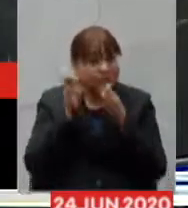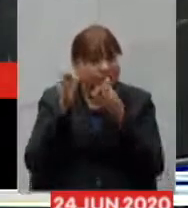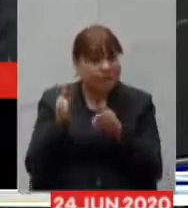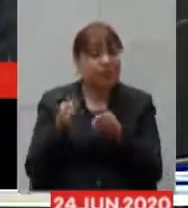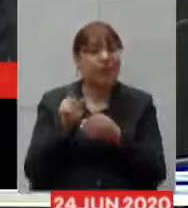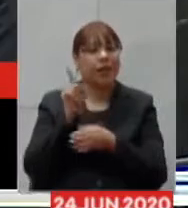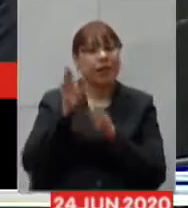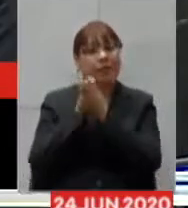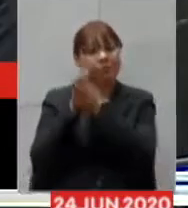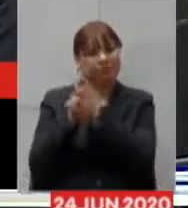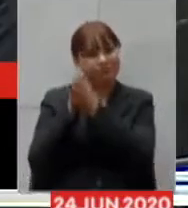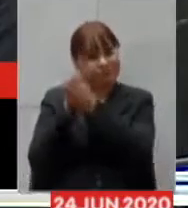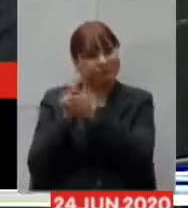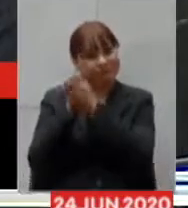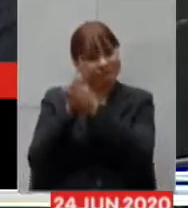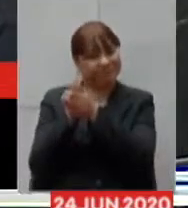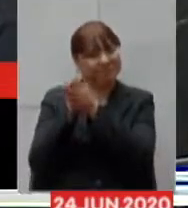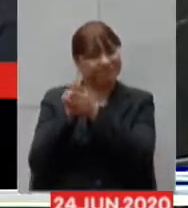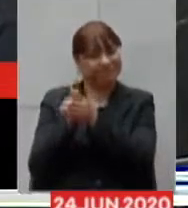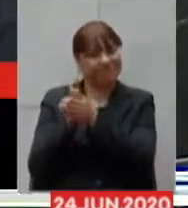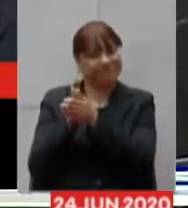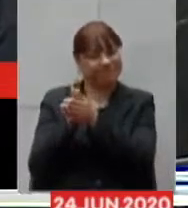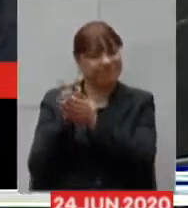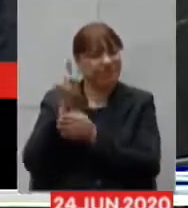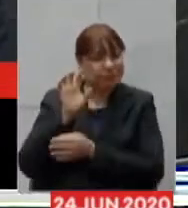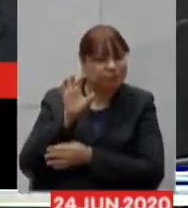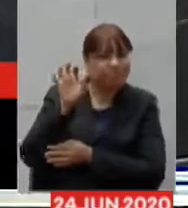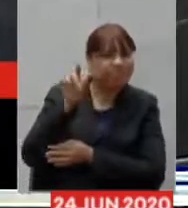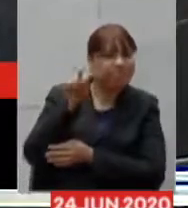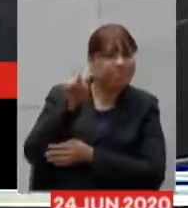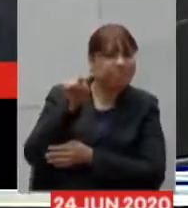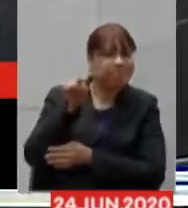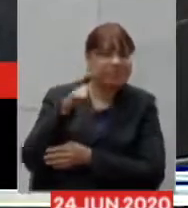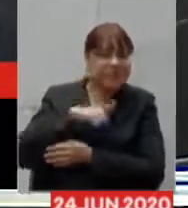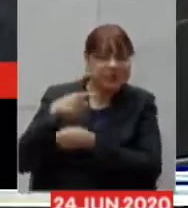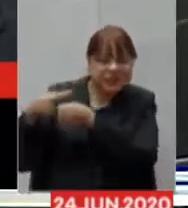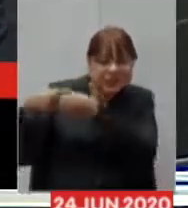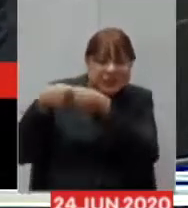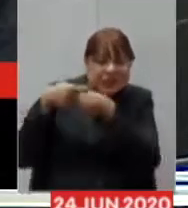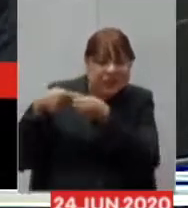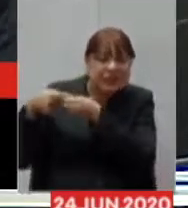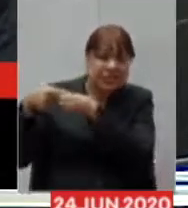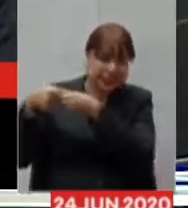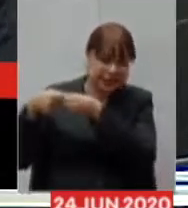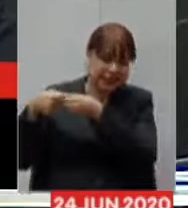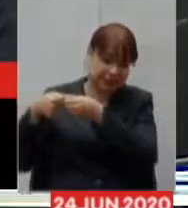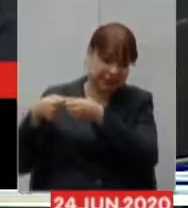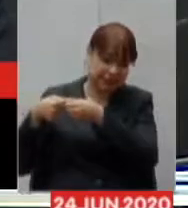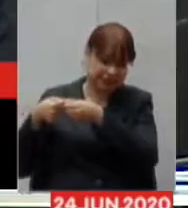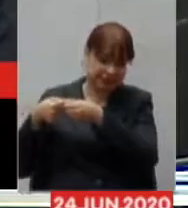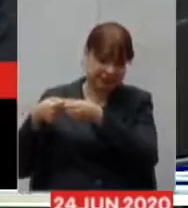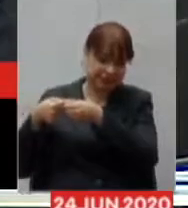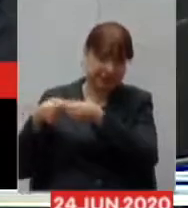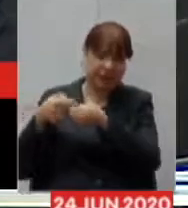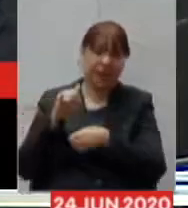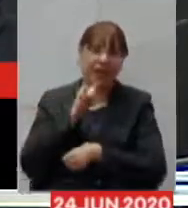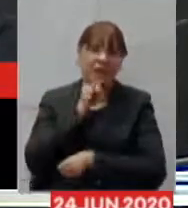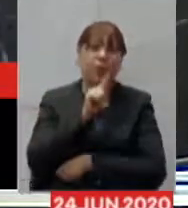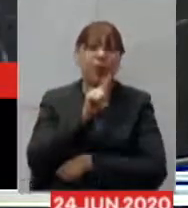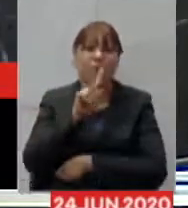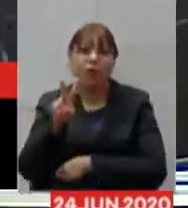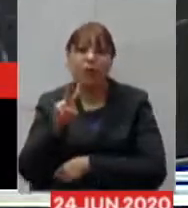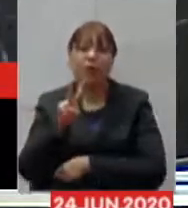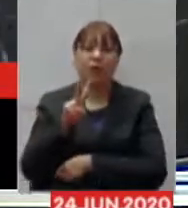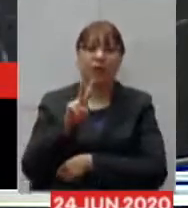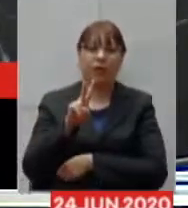O Vale do Jequitinhonha, ele tem nas cidades de Governador Valadares e de